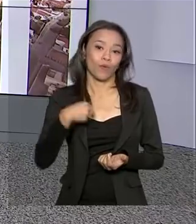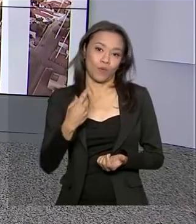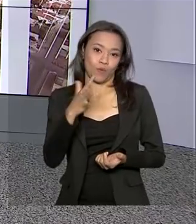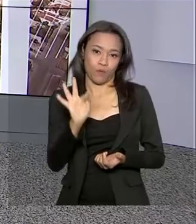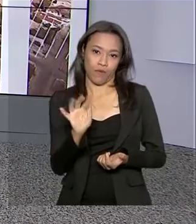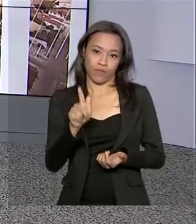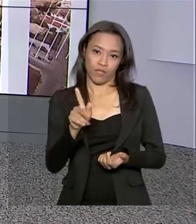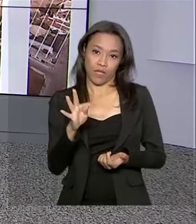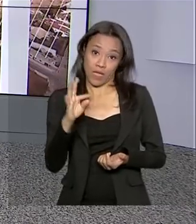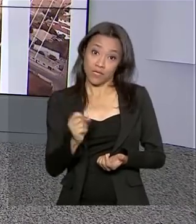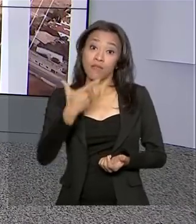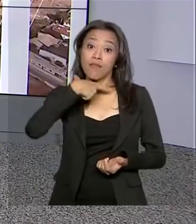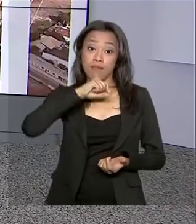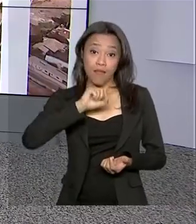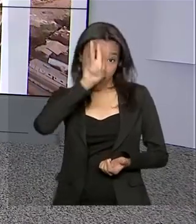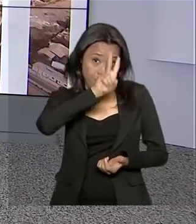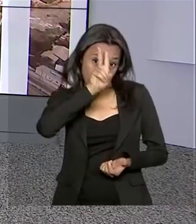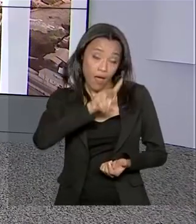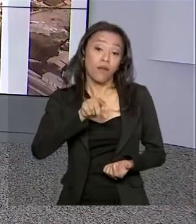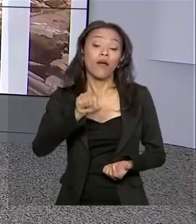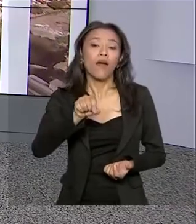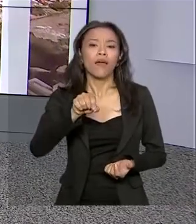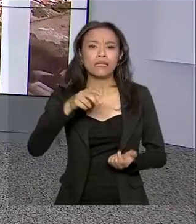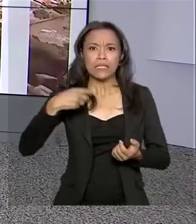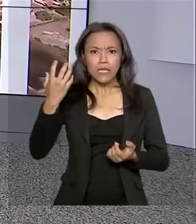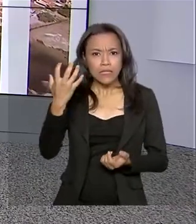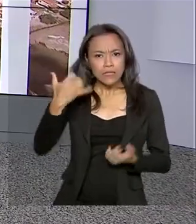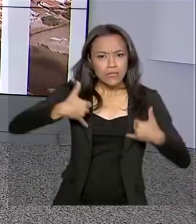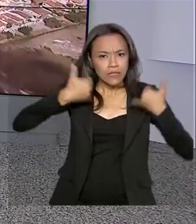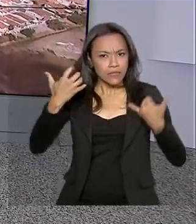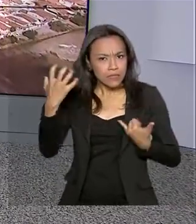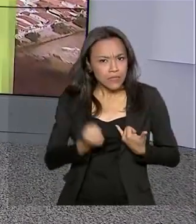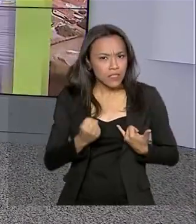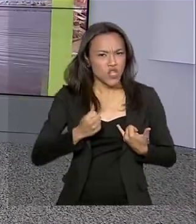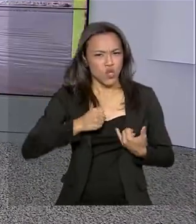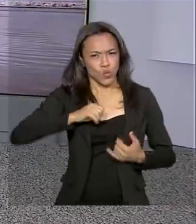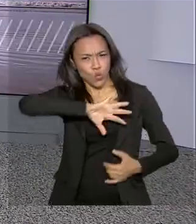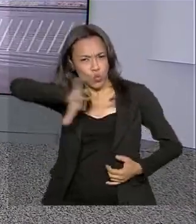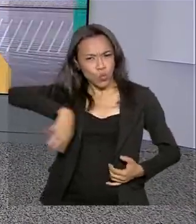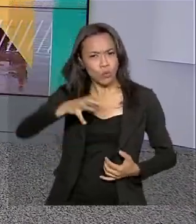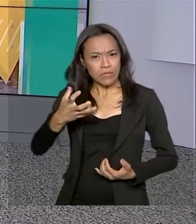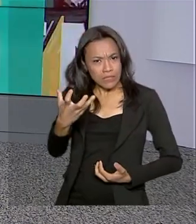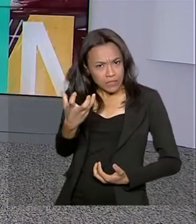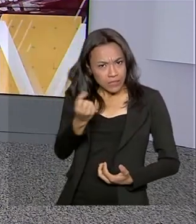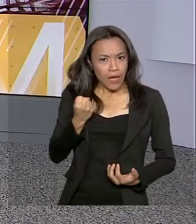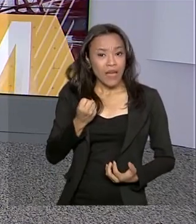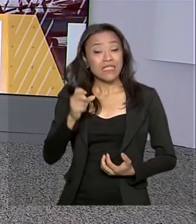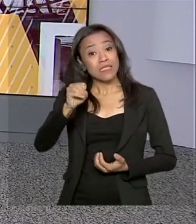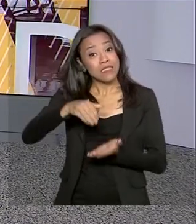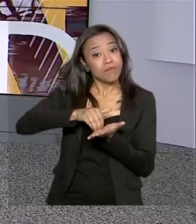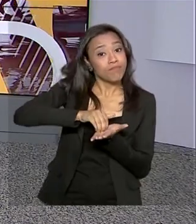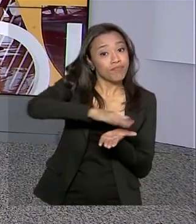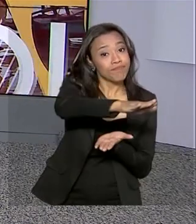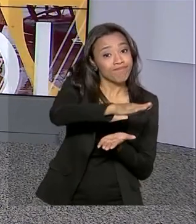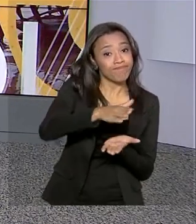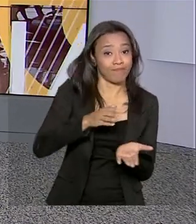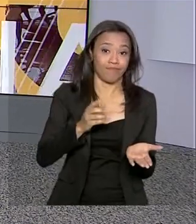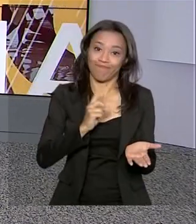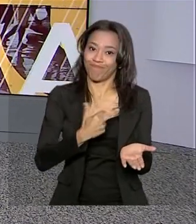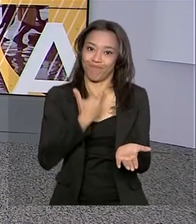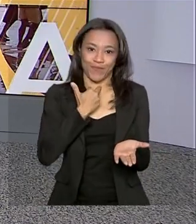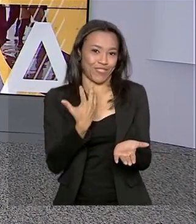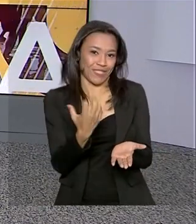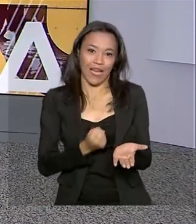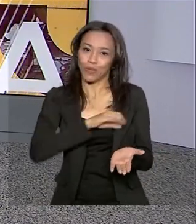lembrar que quem optar pelo saque aniversário abre mão da retirada integral do fundo em caso de demissão. E uma outra novidade